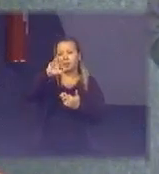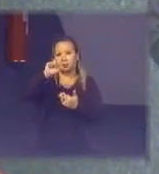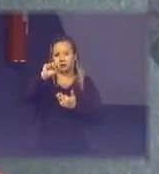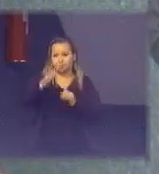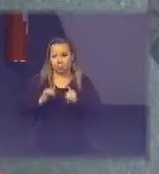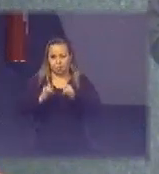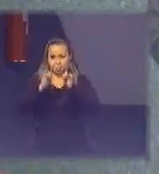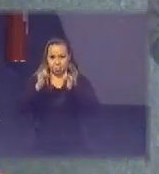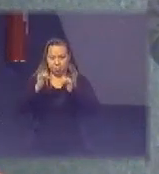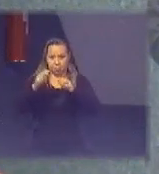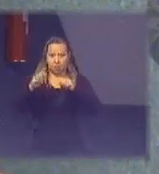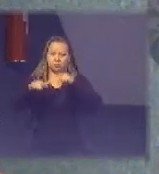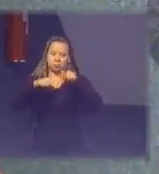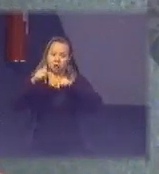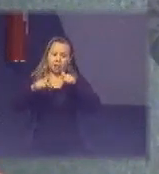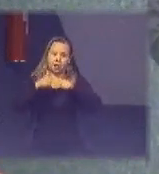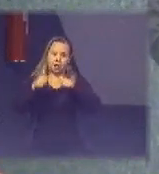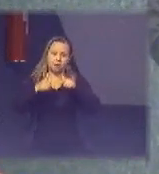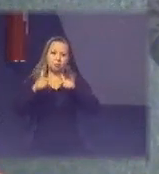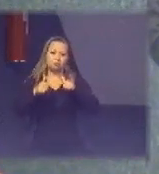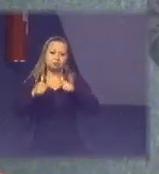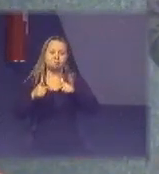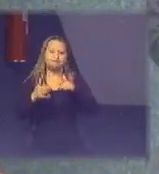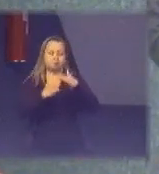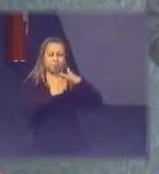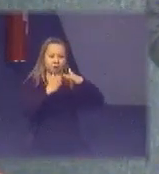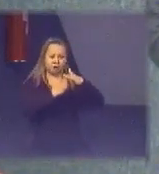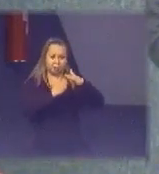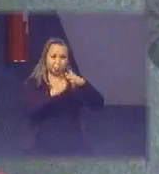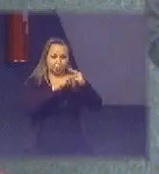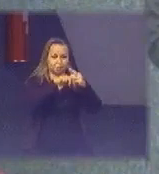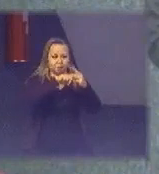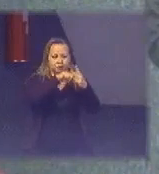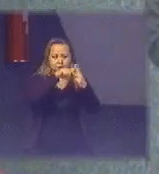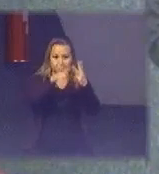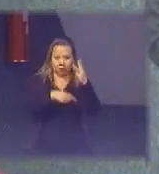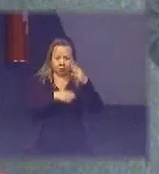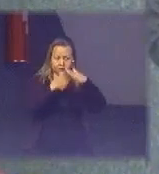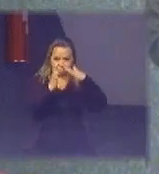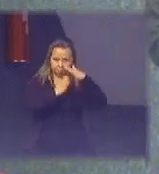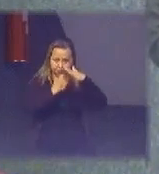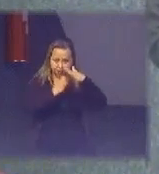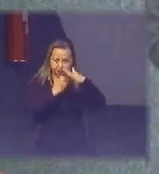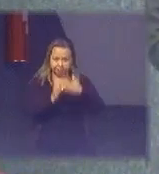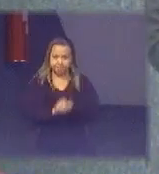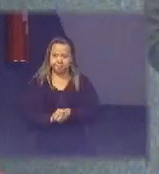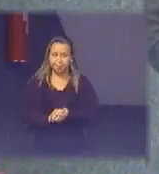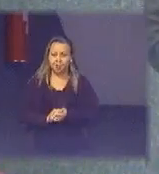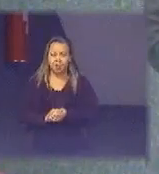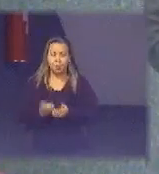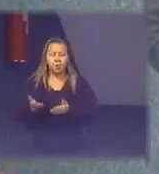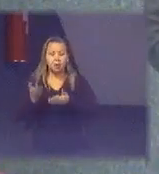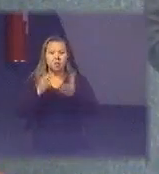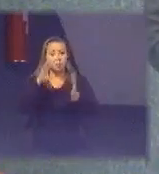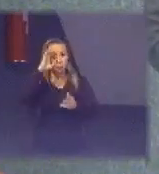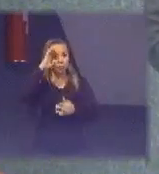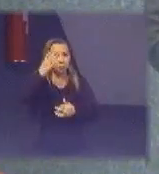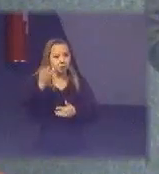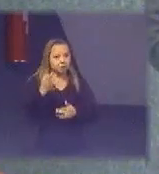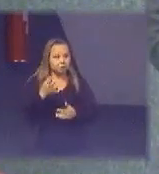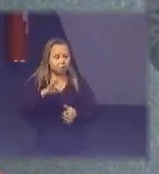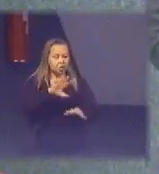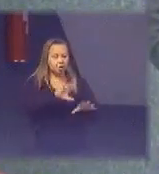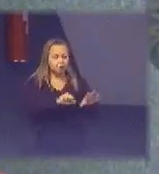quando a gente fala de operadores são empresas que dão uma solução desde a coleta